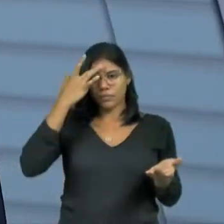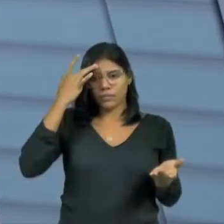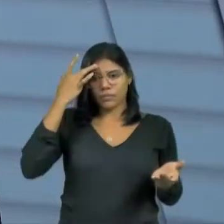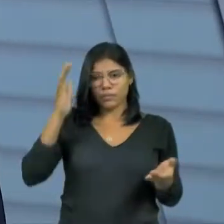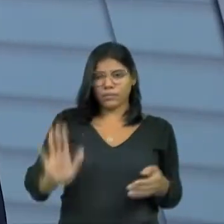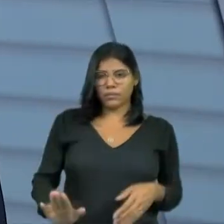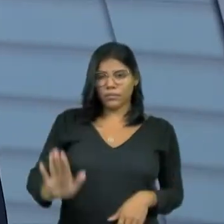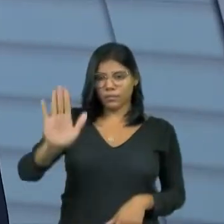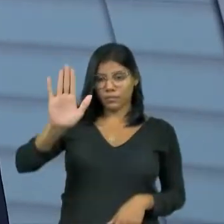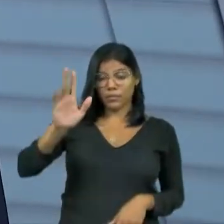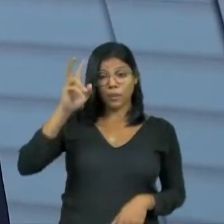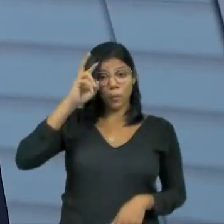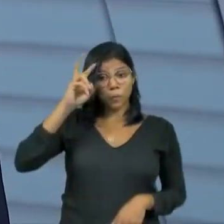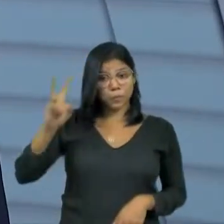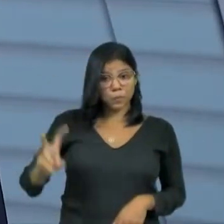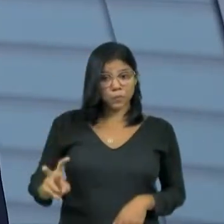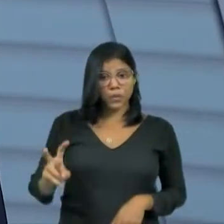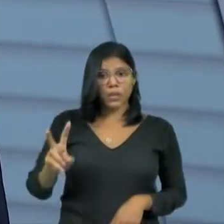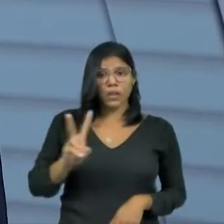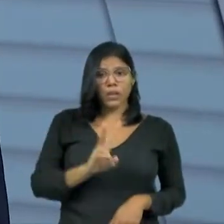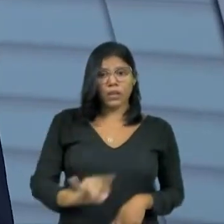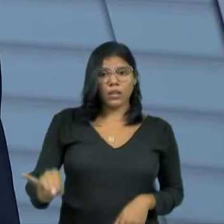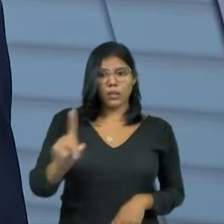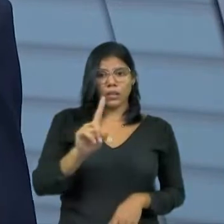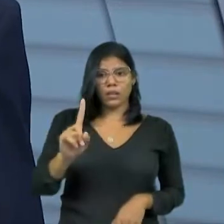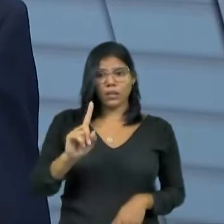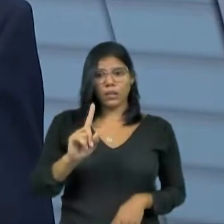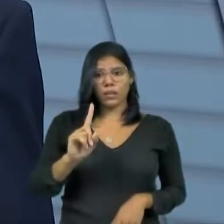inteligente, ele não vai sujar, não.